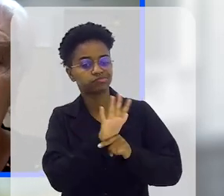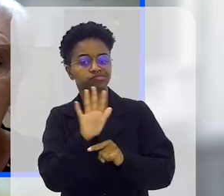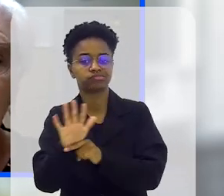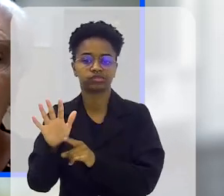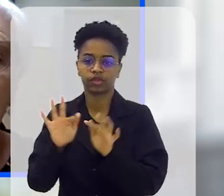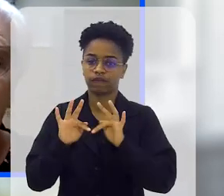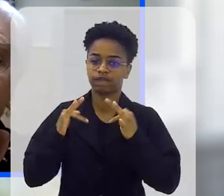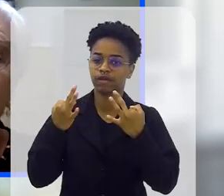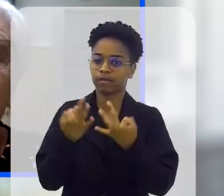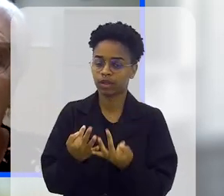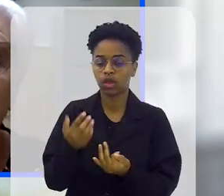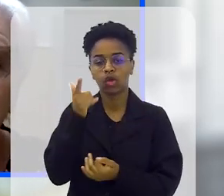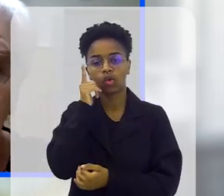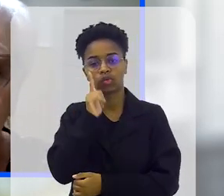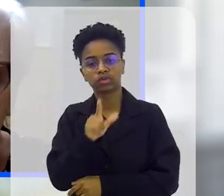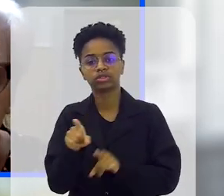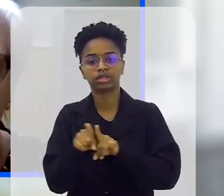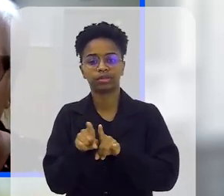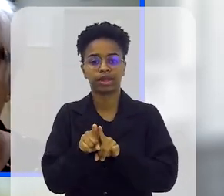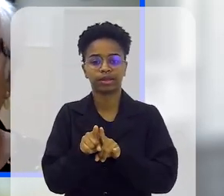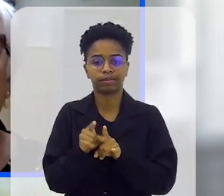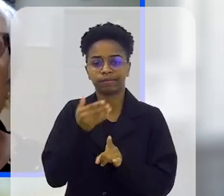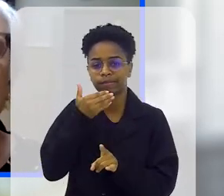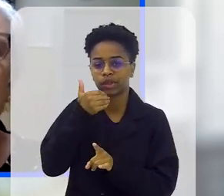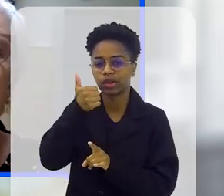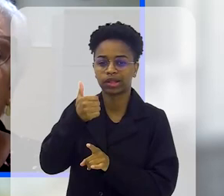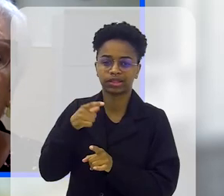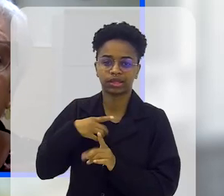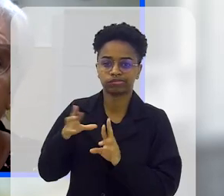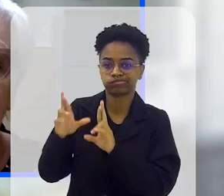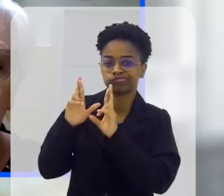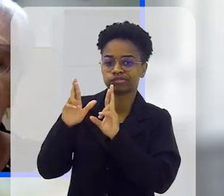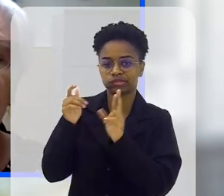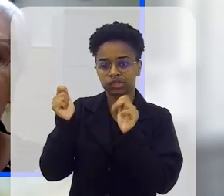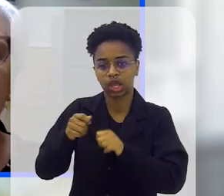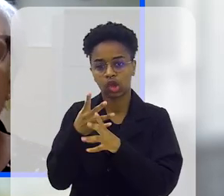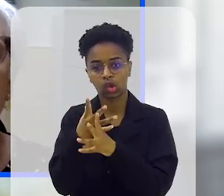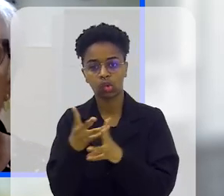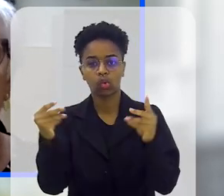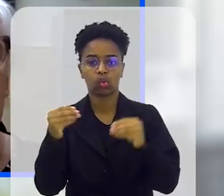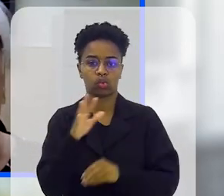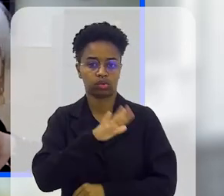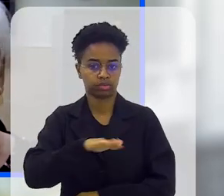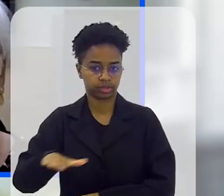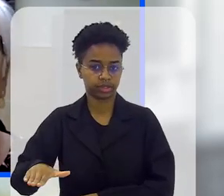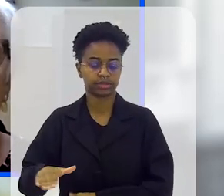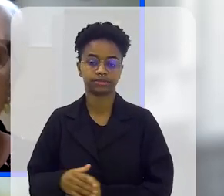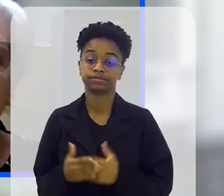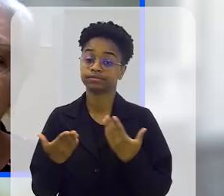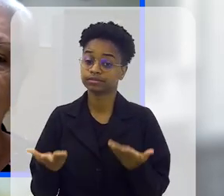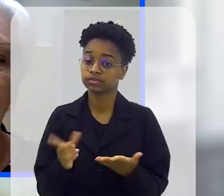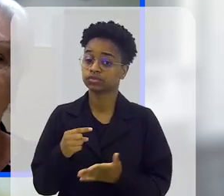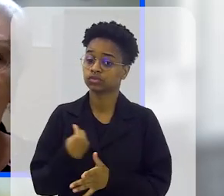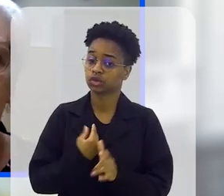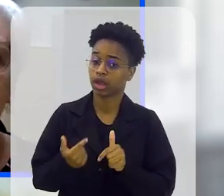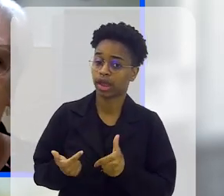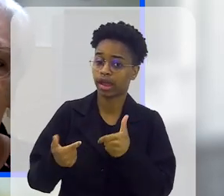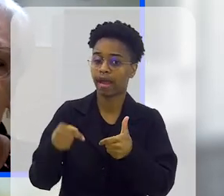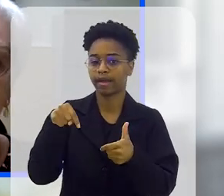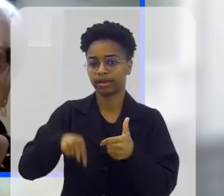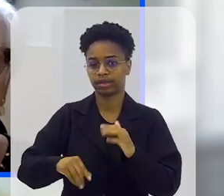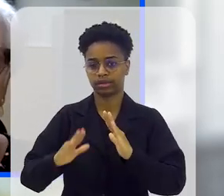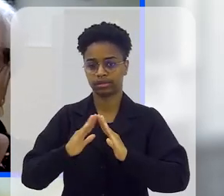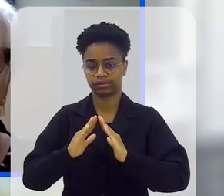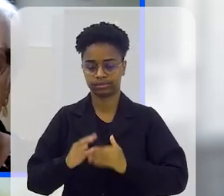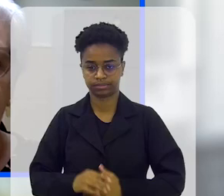ajudar a aumentar o índice da cura, dar esperança a essas crianças. Então, é isso que nós fazemos